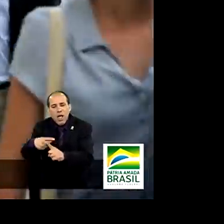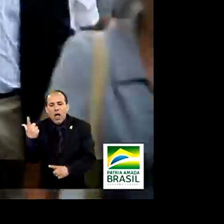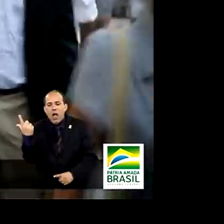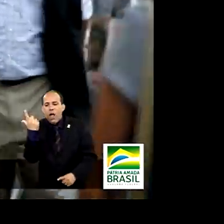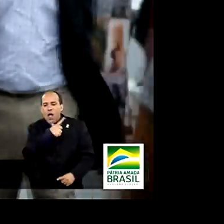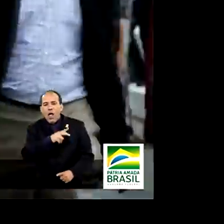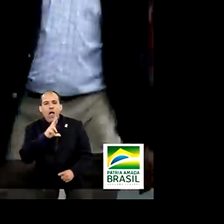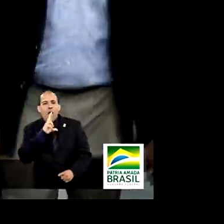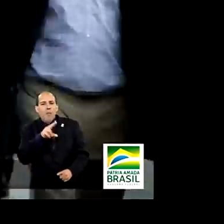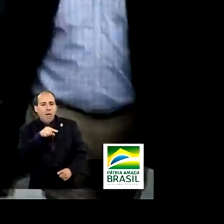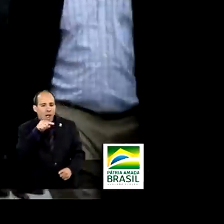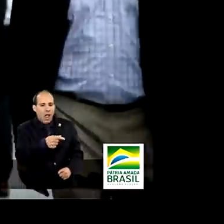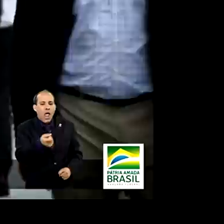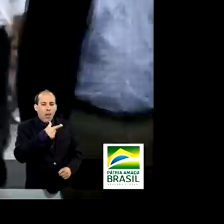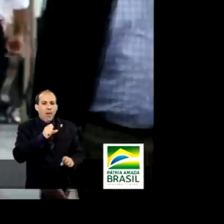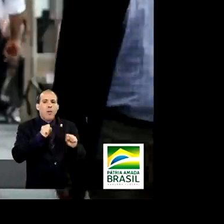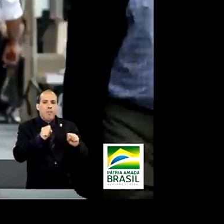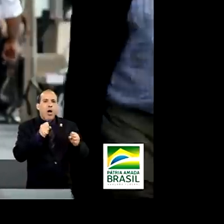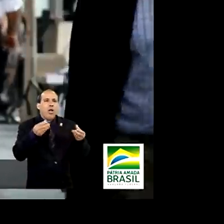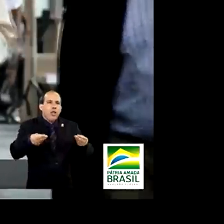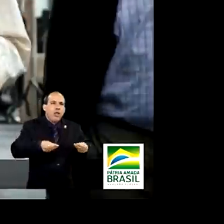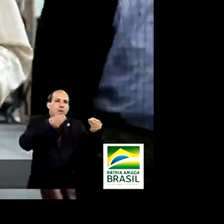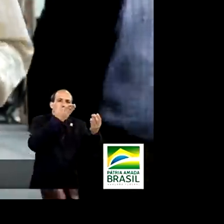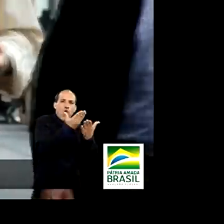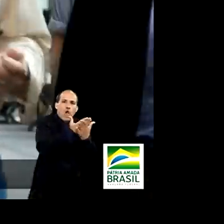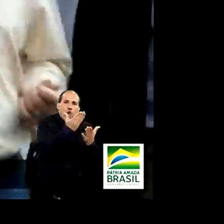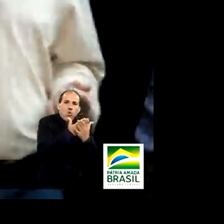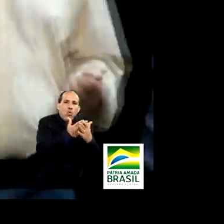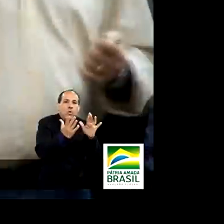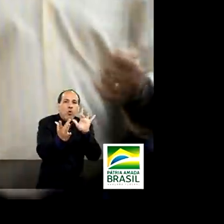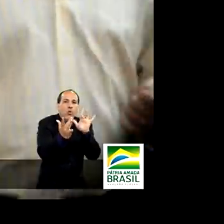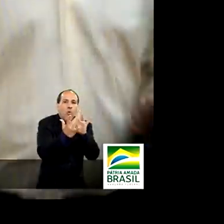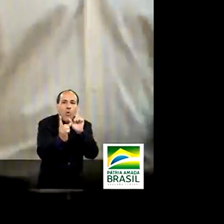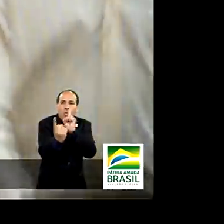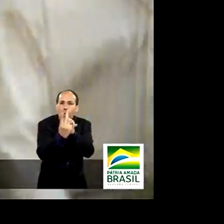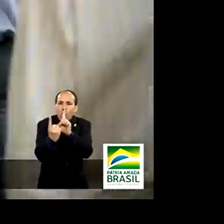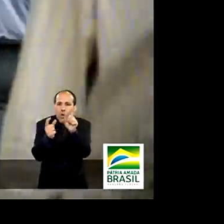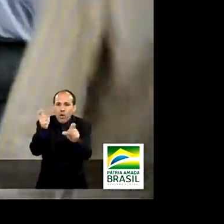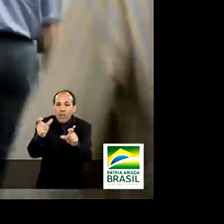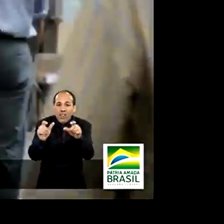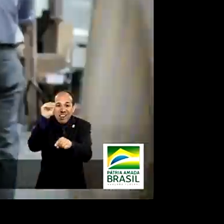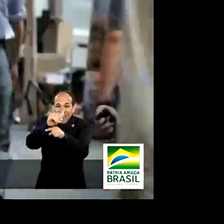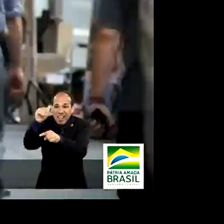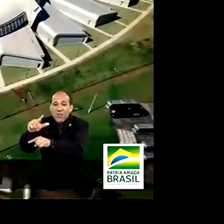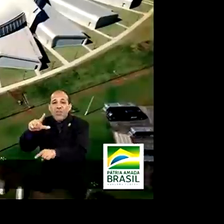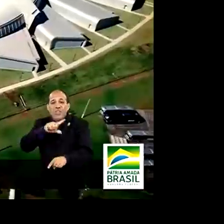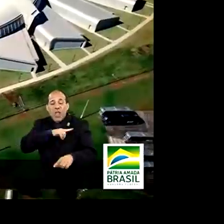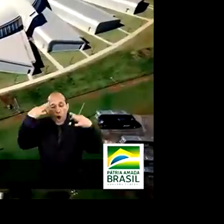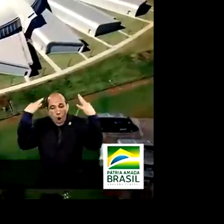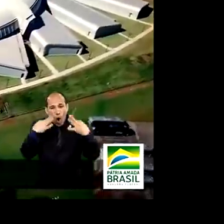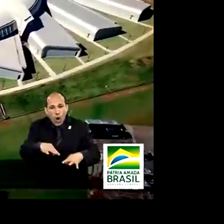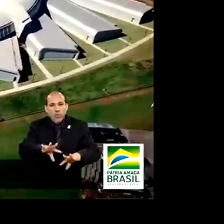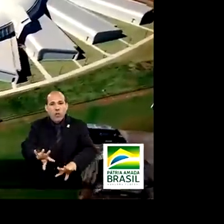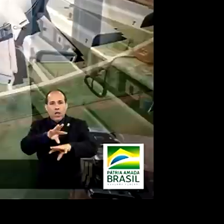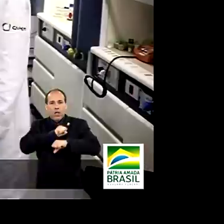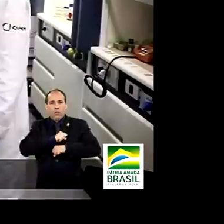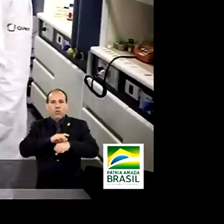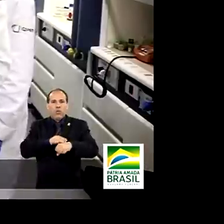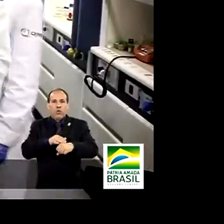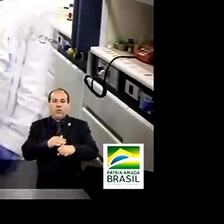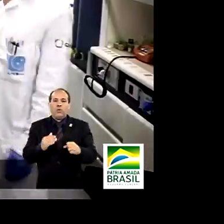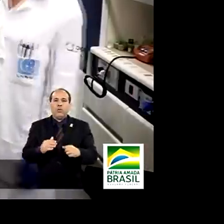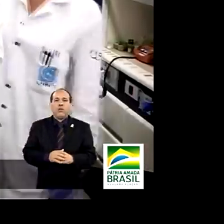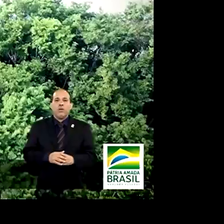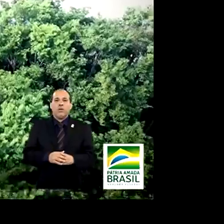remédio pode seguir agora para estudos clínicos com pessoas com quadros de infecção confirmados. A jornada